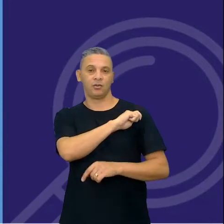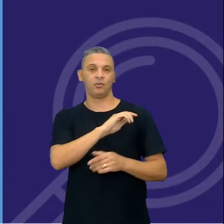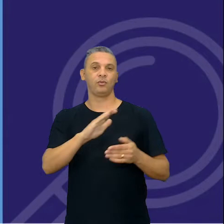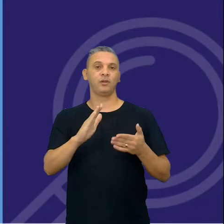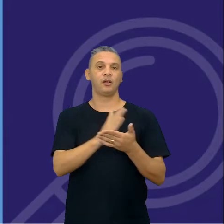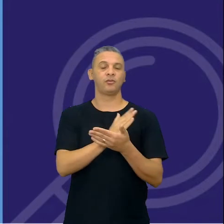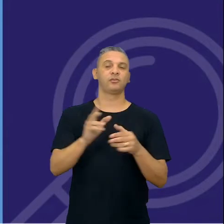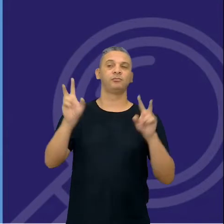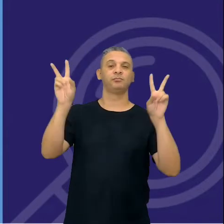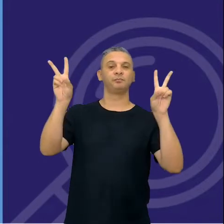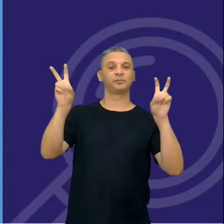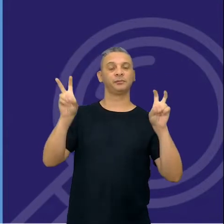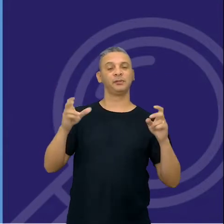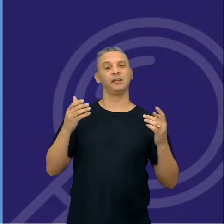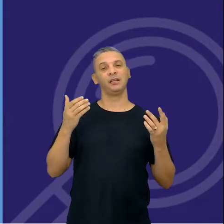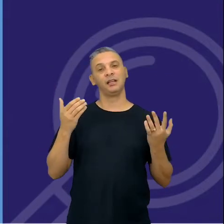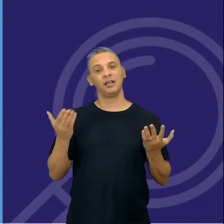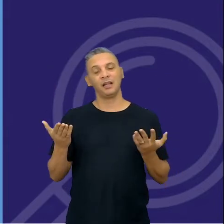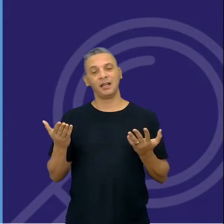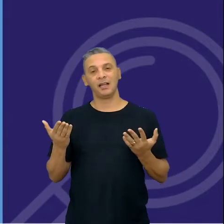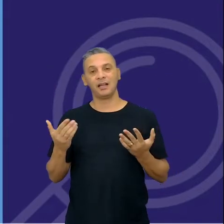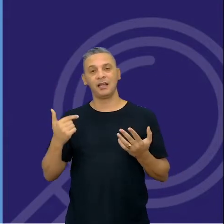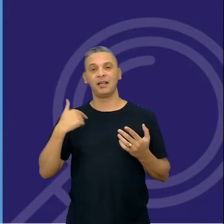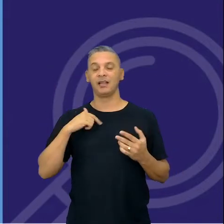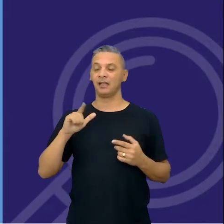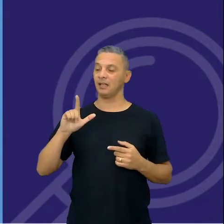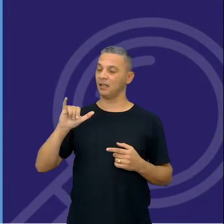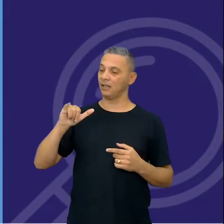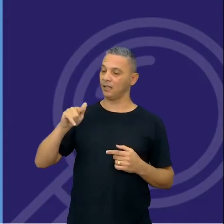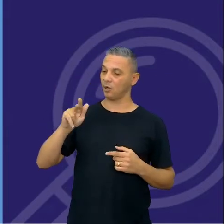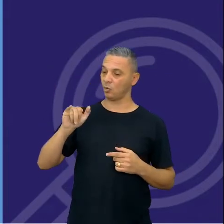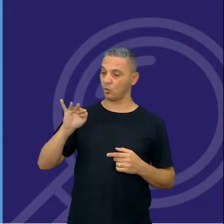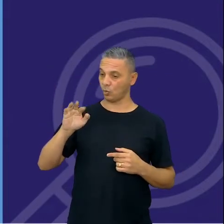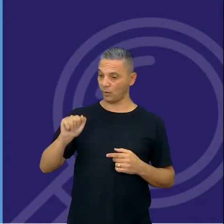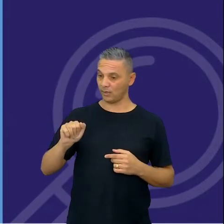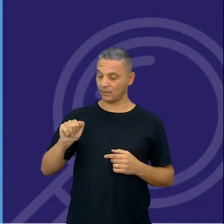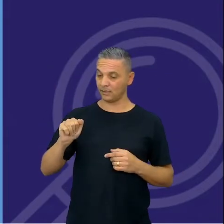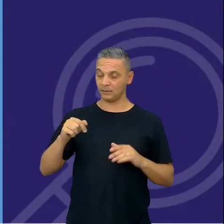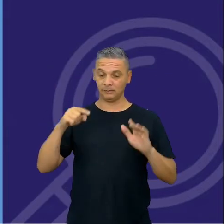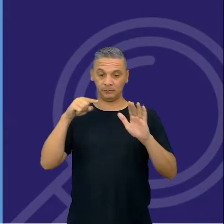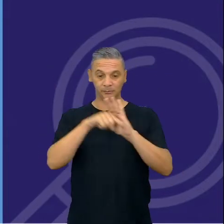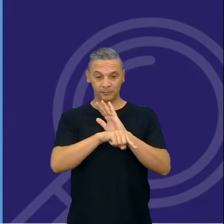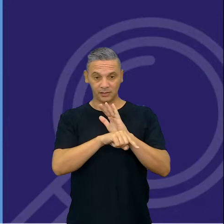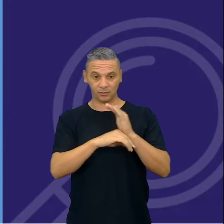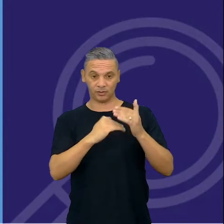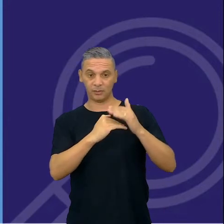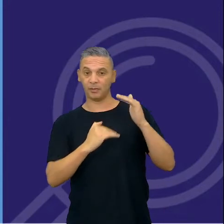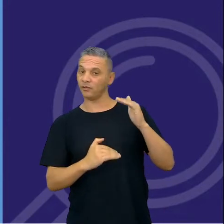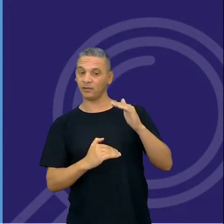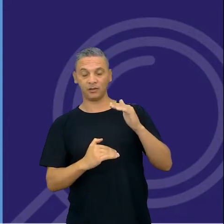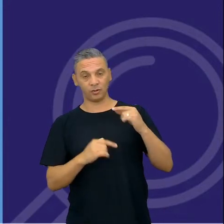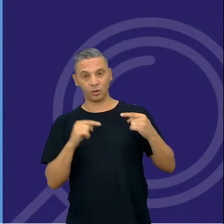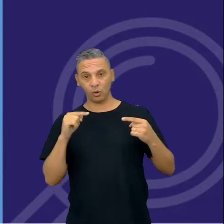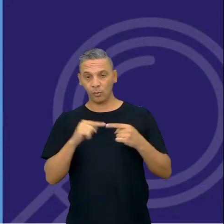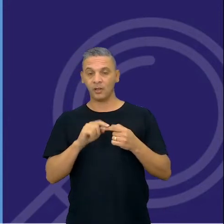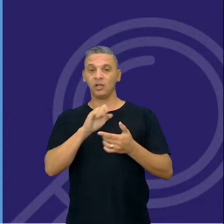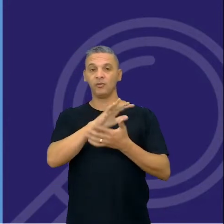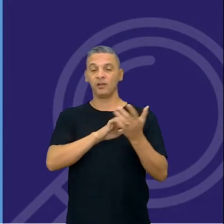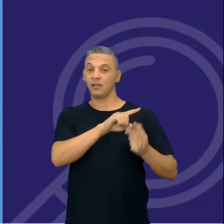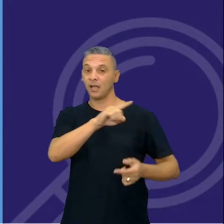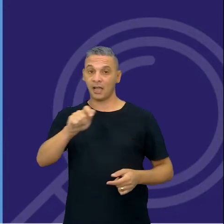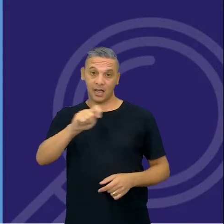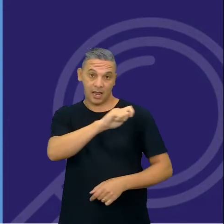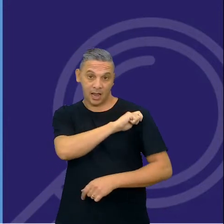impressão, eles falam assim, ah, eles enchem de linguista lá em cima para perguntar alguma coisa lá embaixo. Não, ele está fazendo com que o aluno